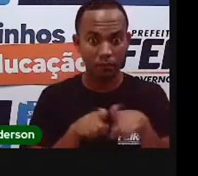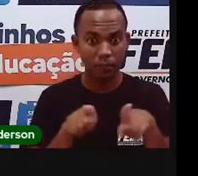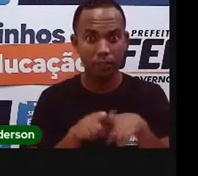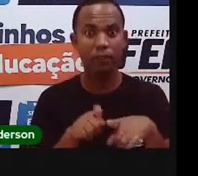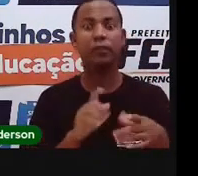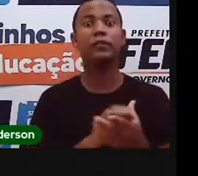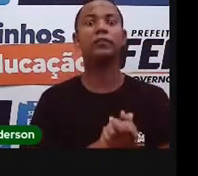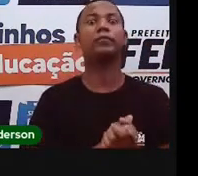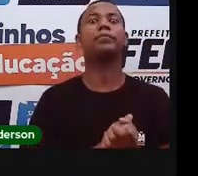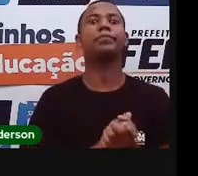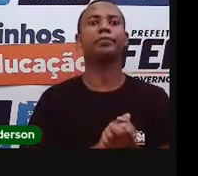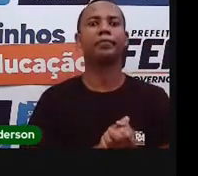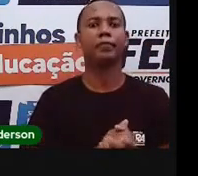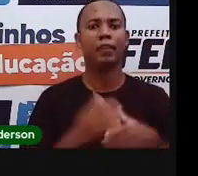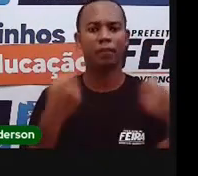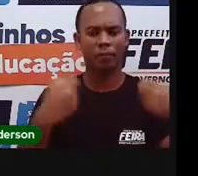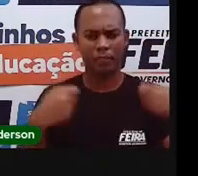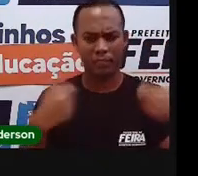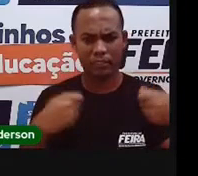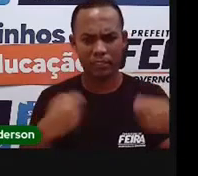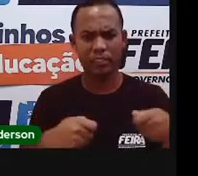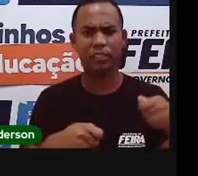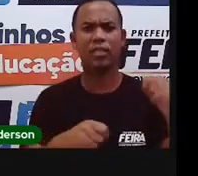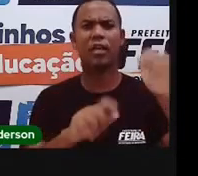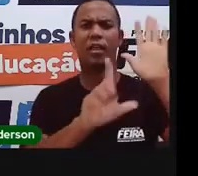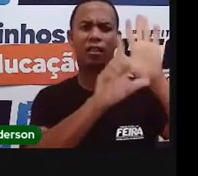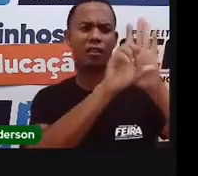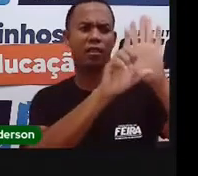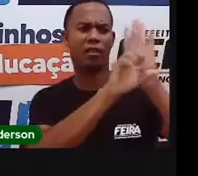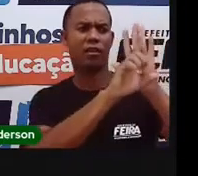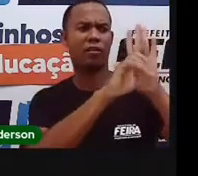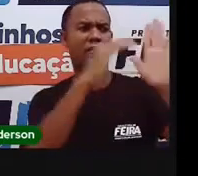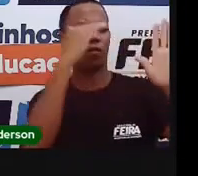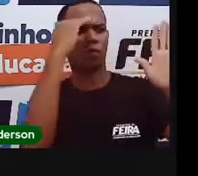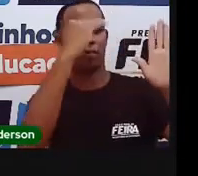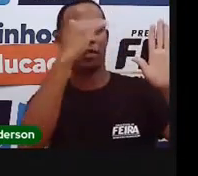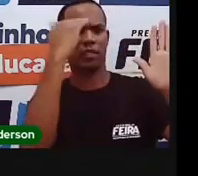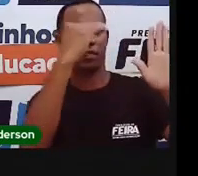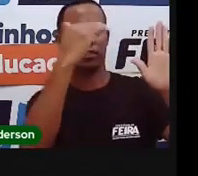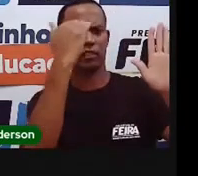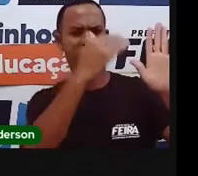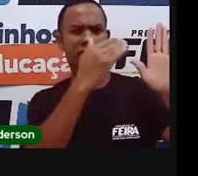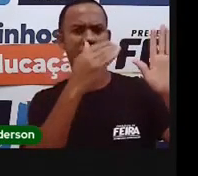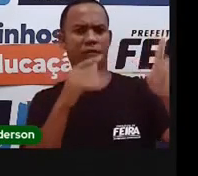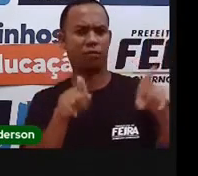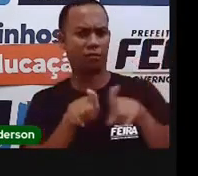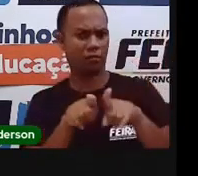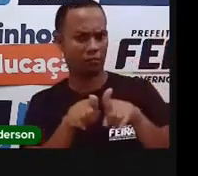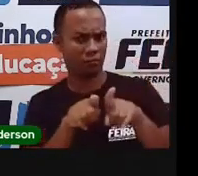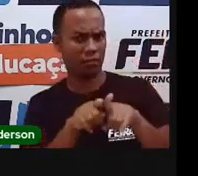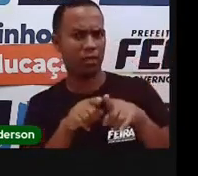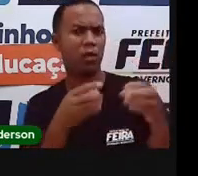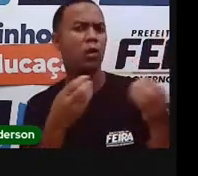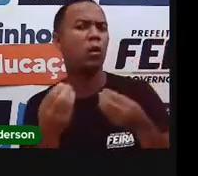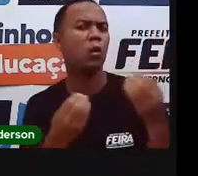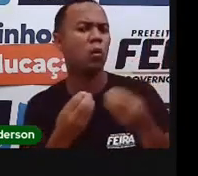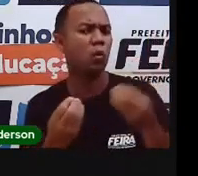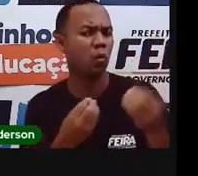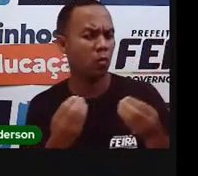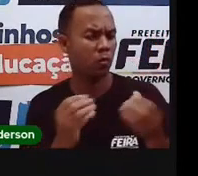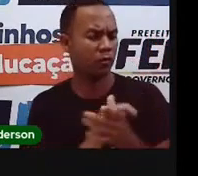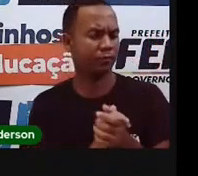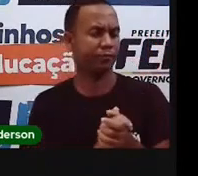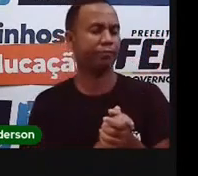precisam ser garantidos através de leis. Tá faltando a palavrinha leis aí, tá? A Pró acabou, tava com fome, acabou